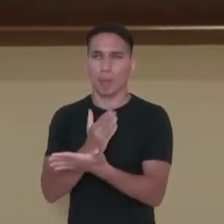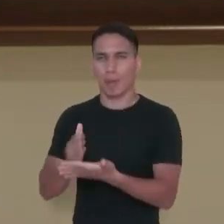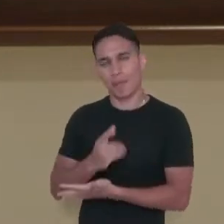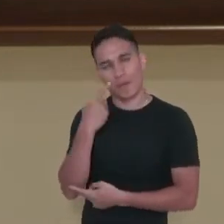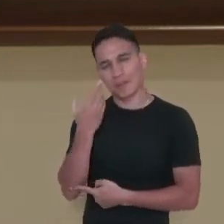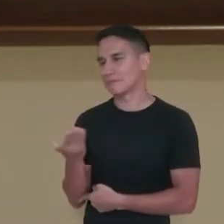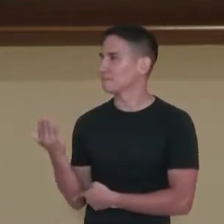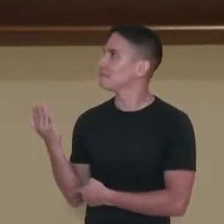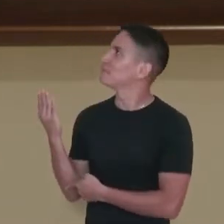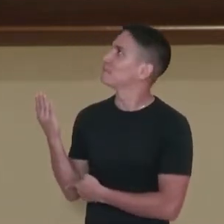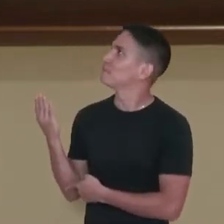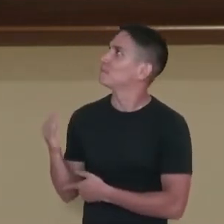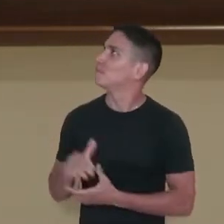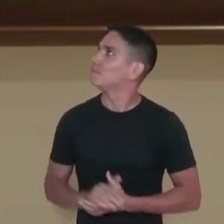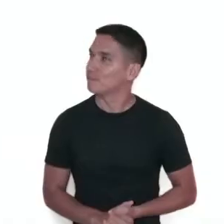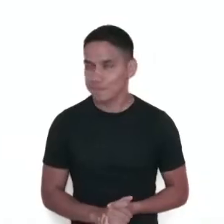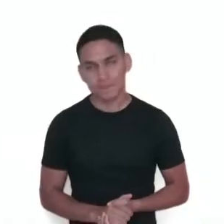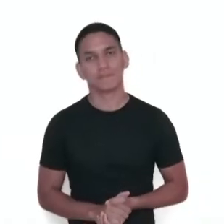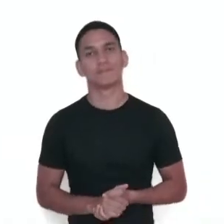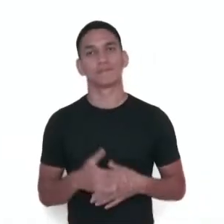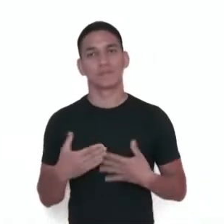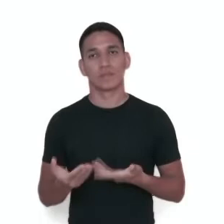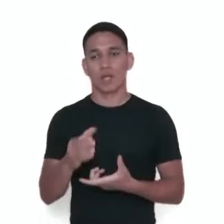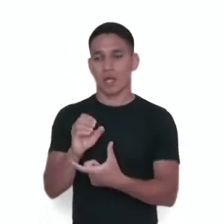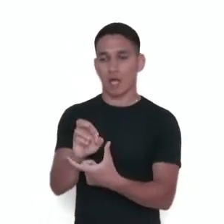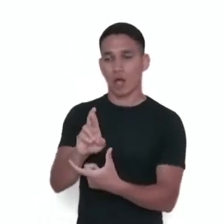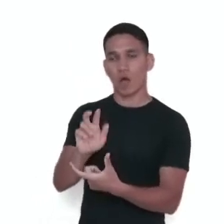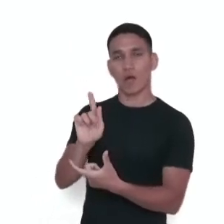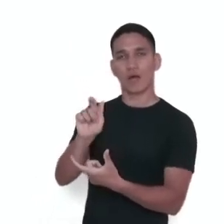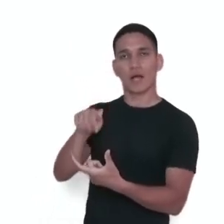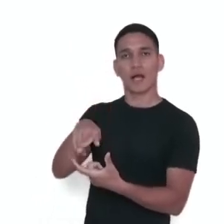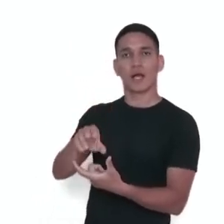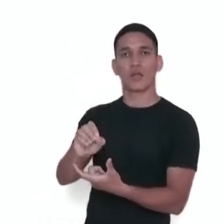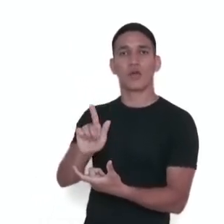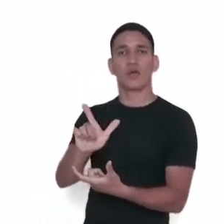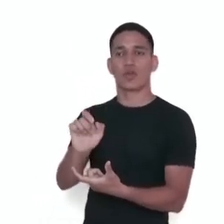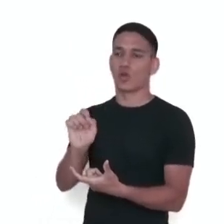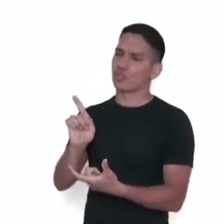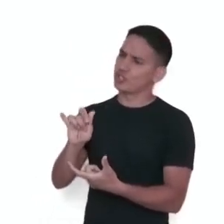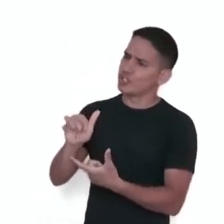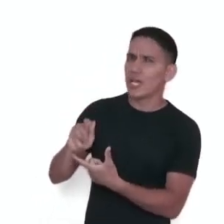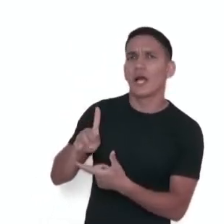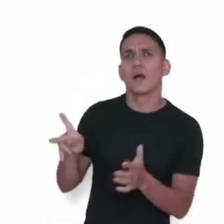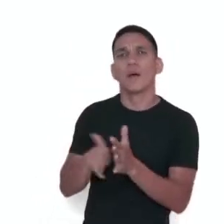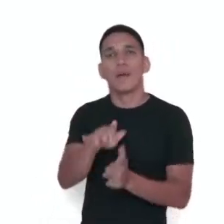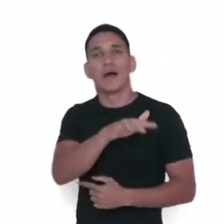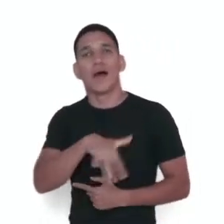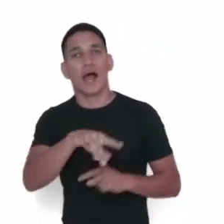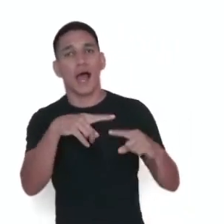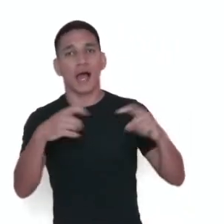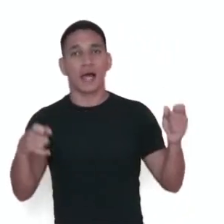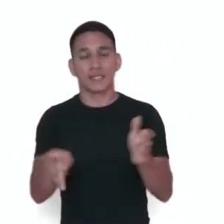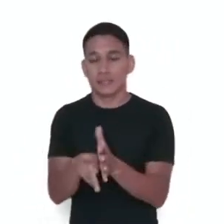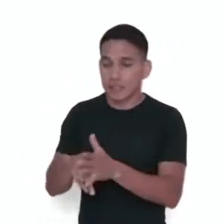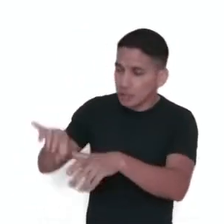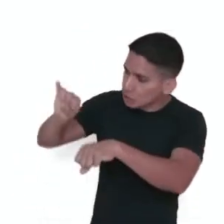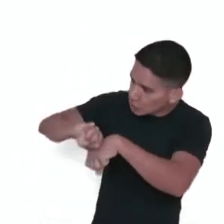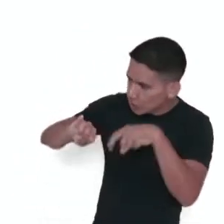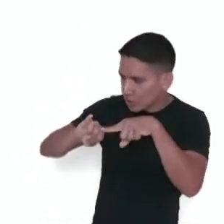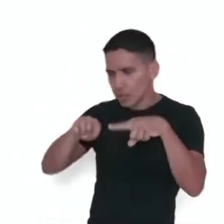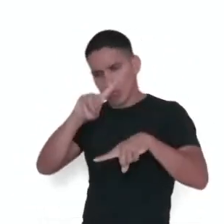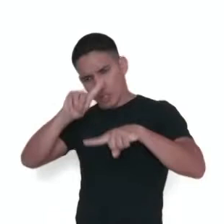acompanhe. A organologia é um ramo da ciência que estuda os instrumentos musicais com base em sua